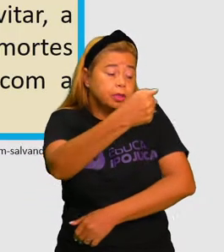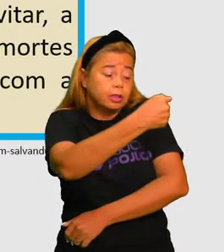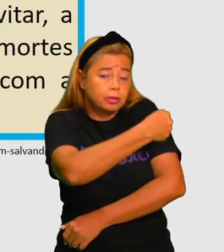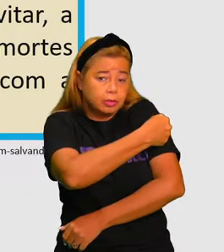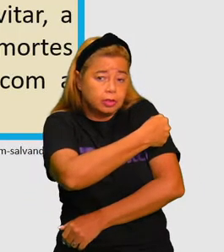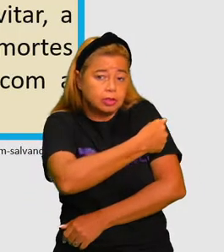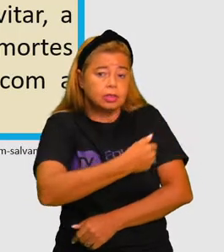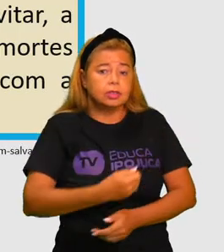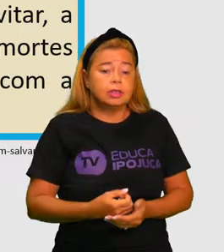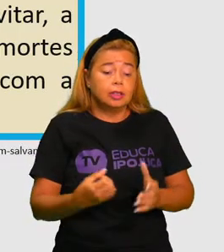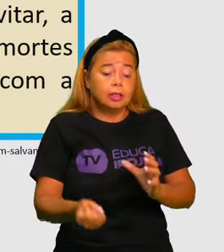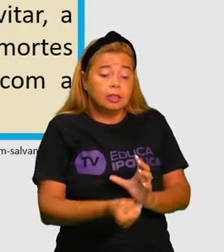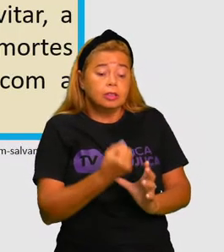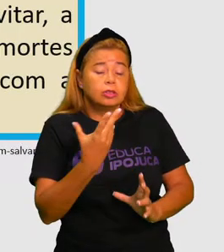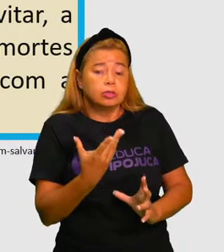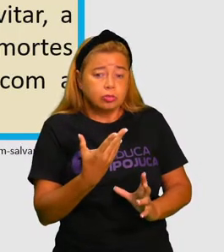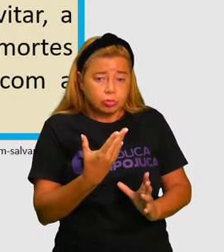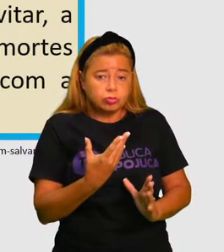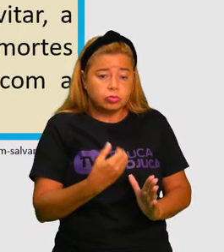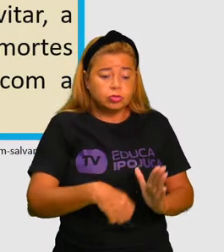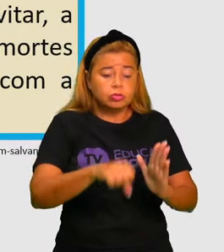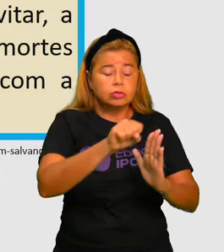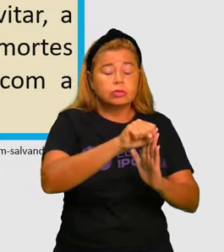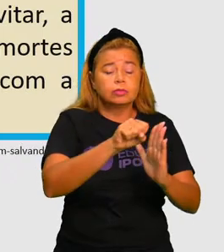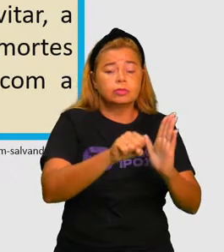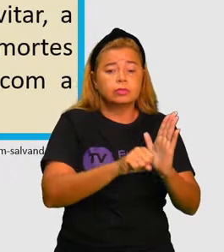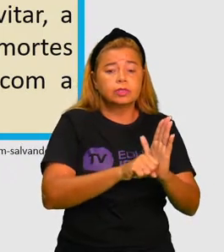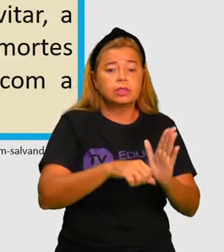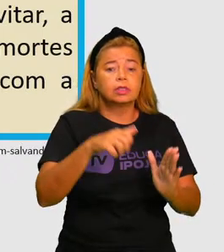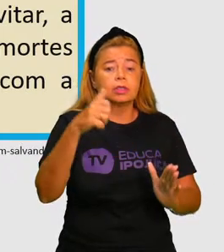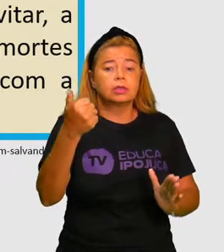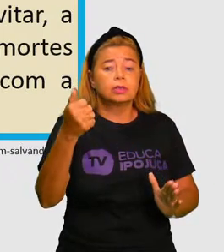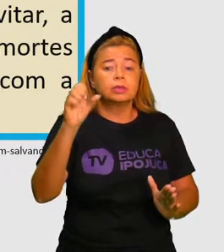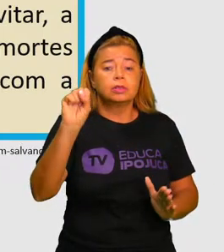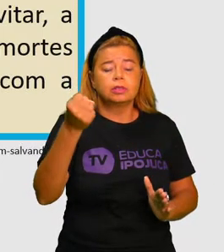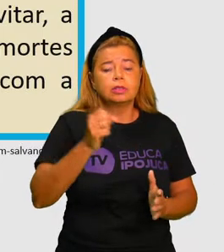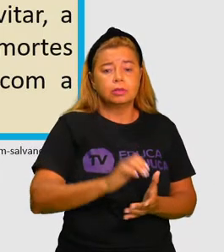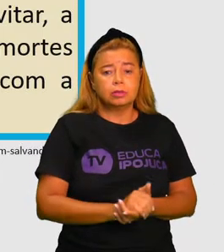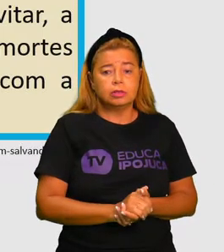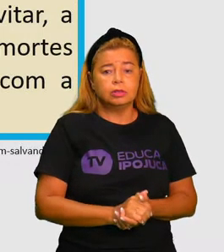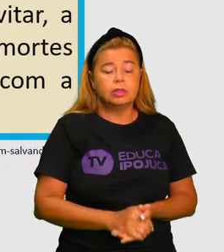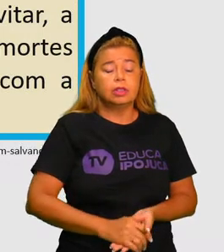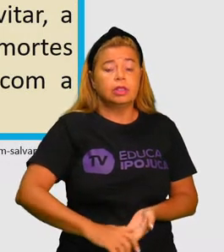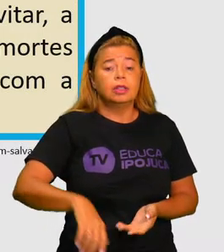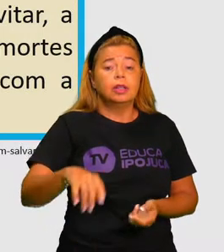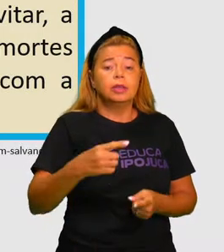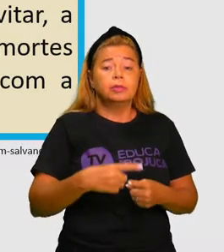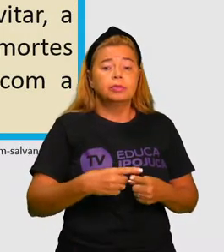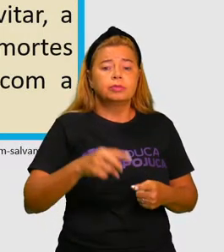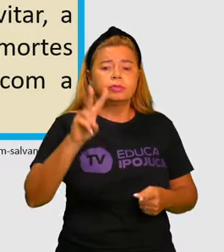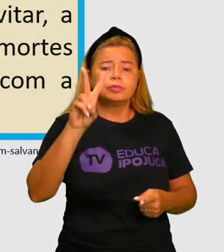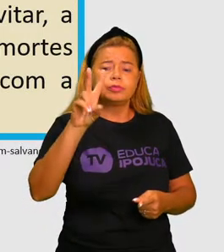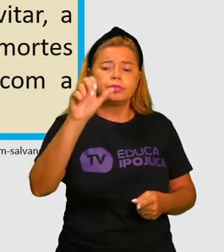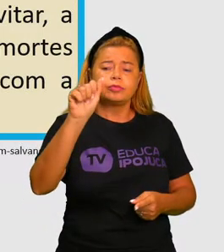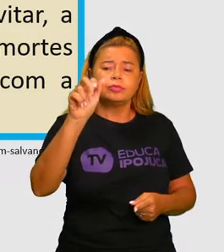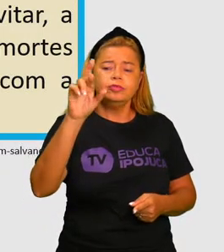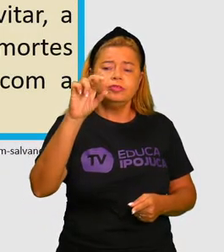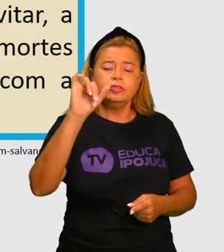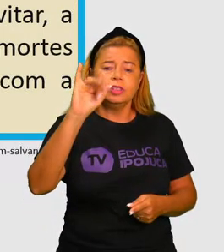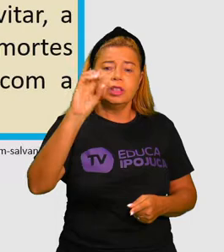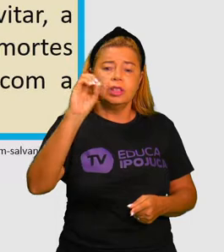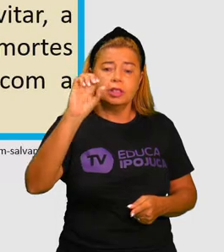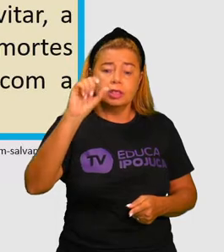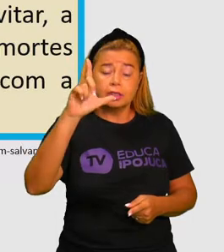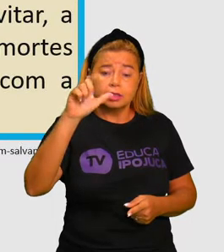XVIII, quando a varíola era a maior ameaça da humanidade. Hoje, há imunizantes contra muitas